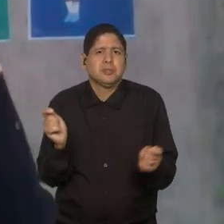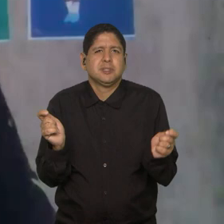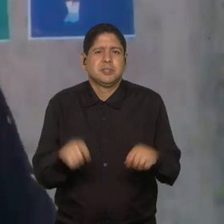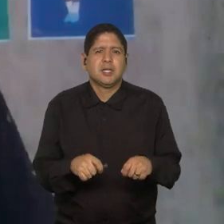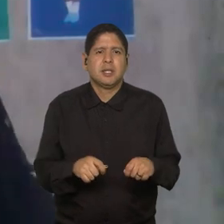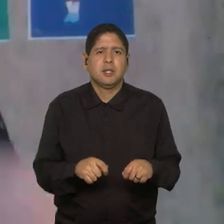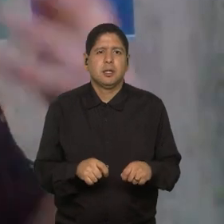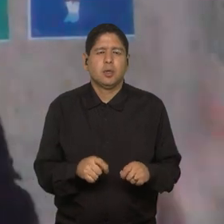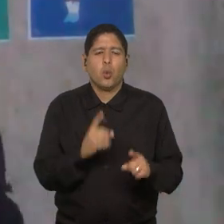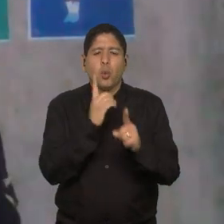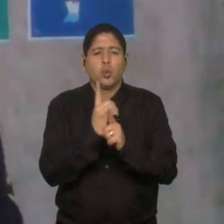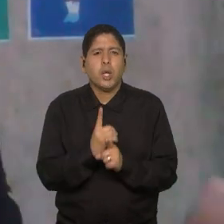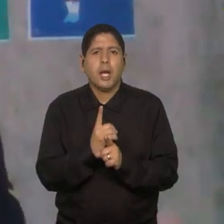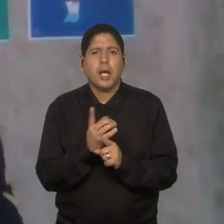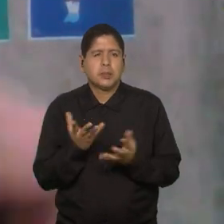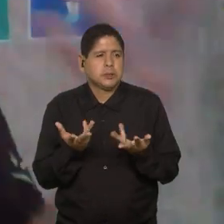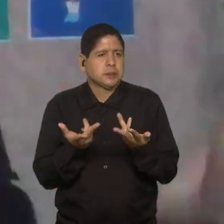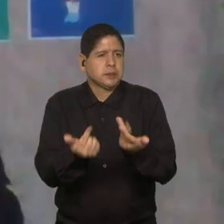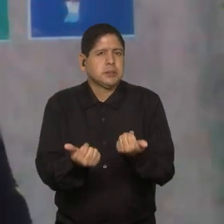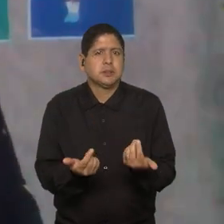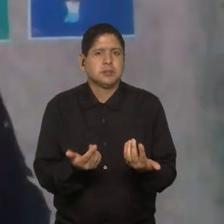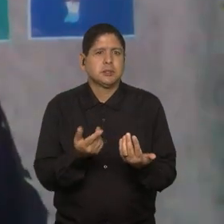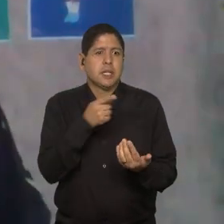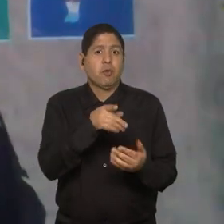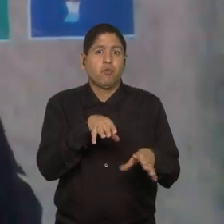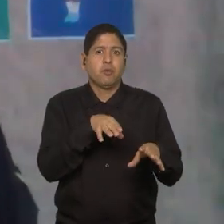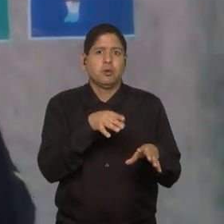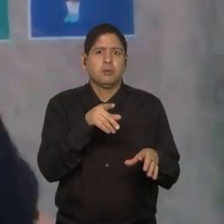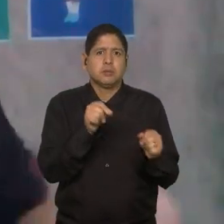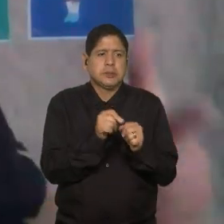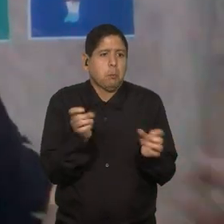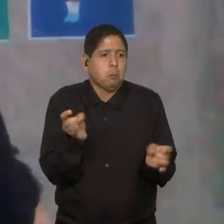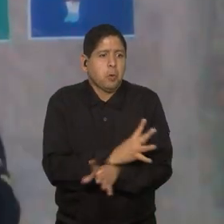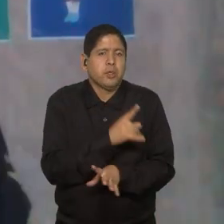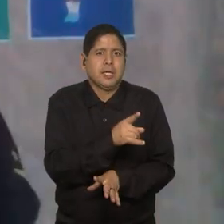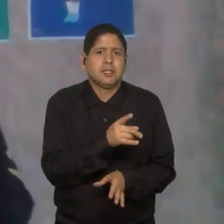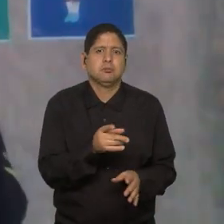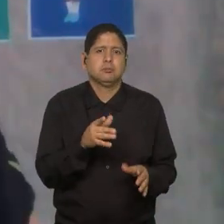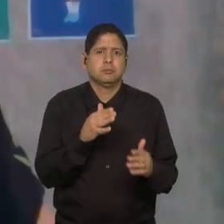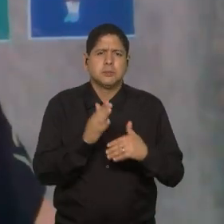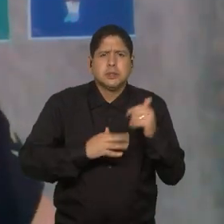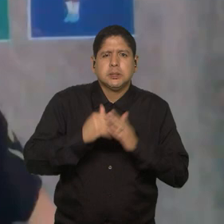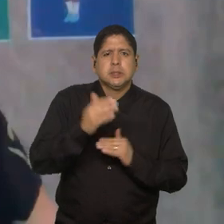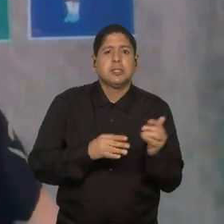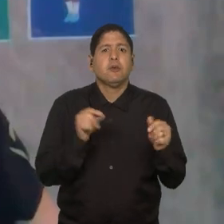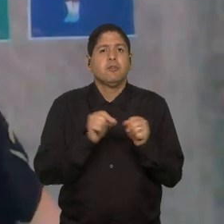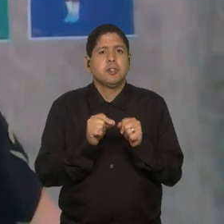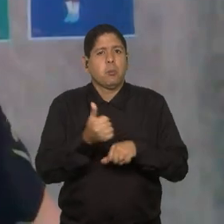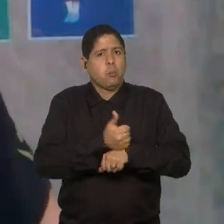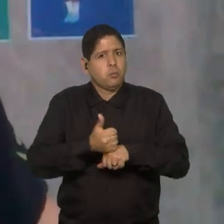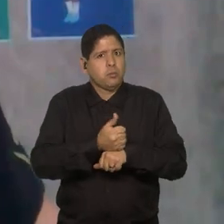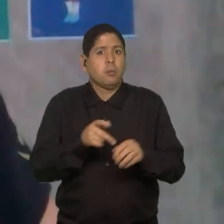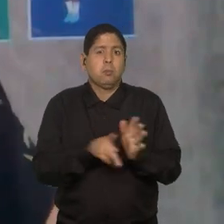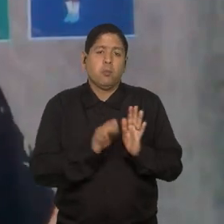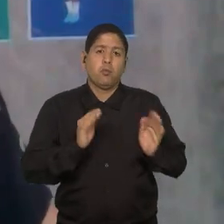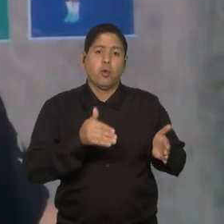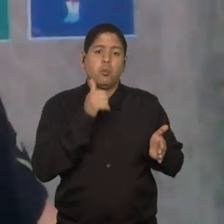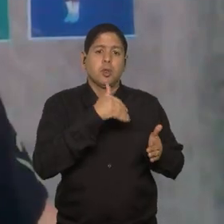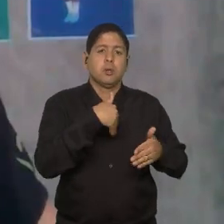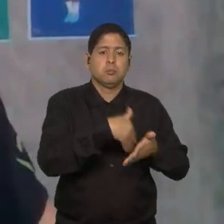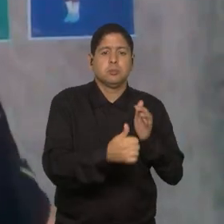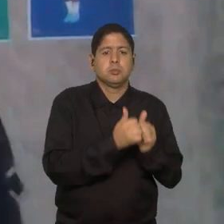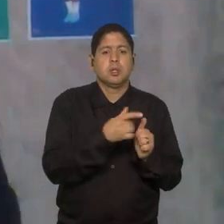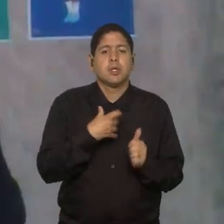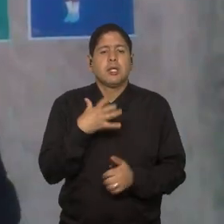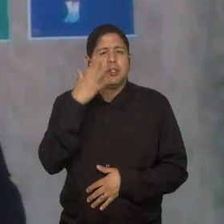encontrar os talentos, formar esses talentos para que eles consigam se profissionalizar, no caso do futebol feminino. Então, eu queria saber